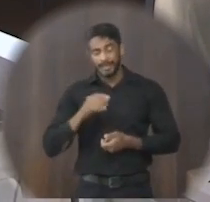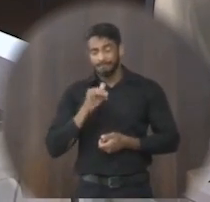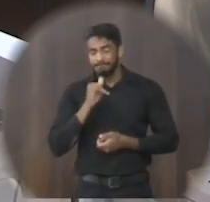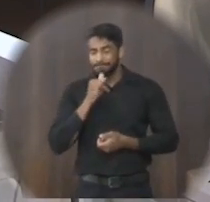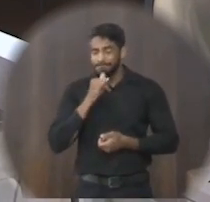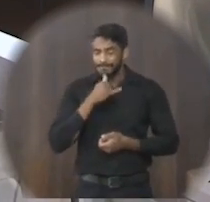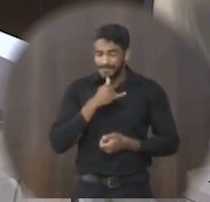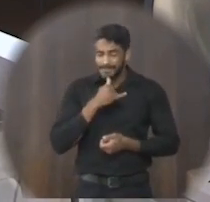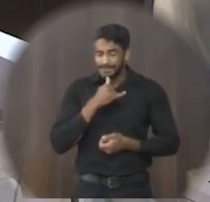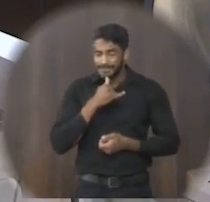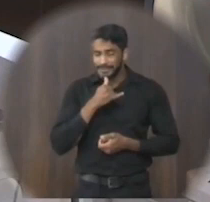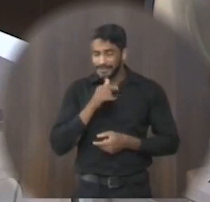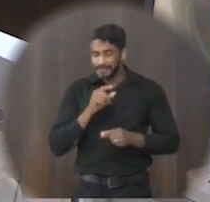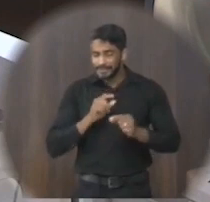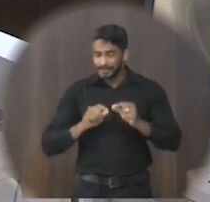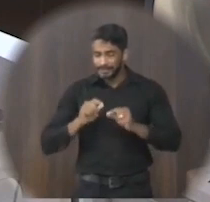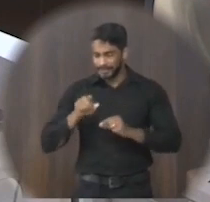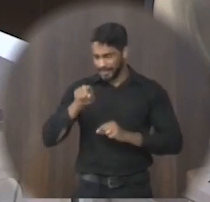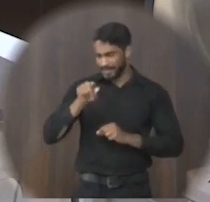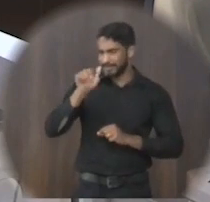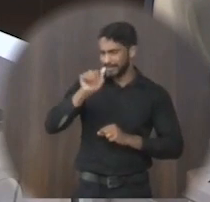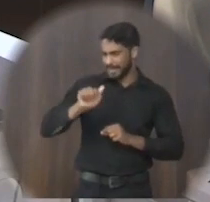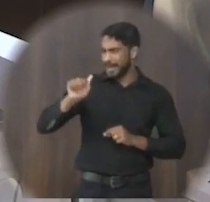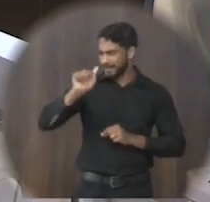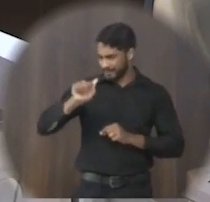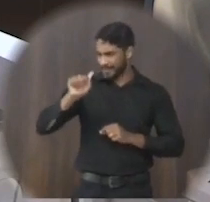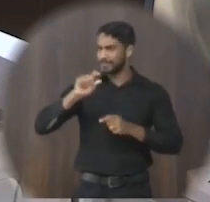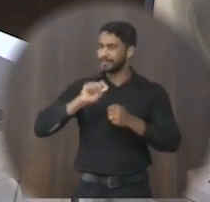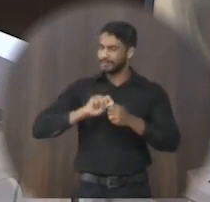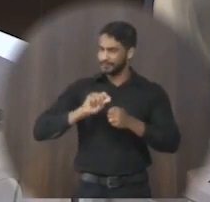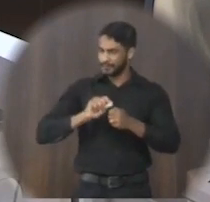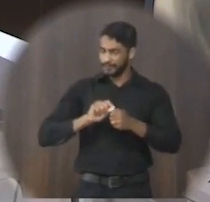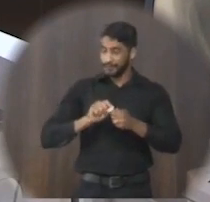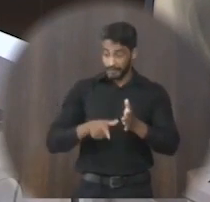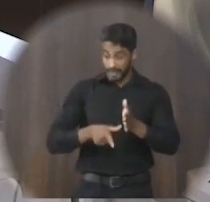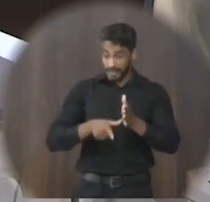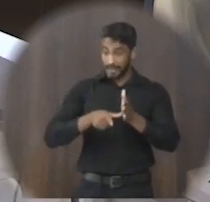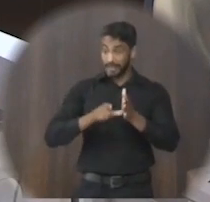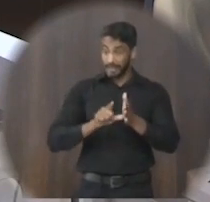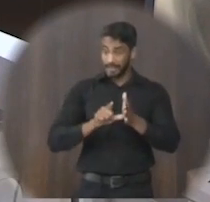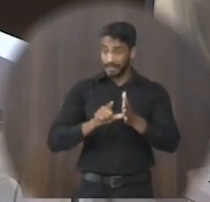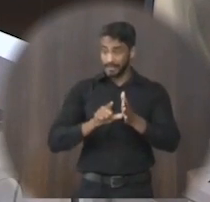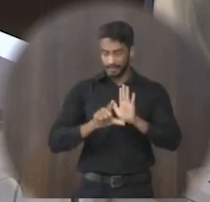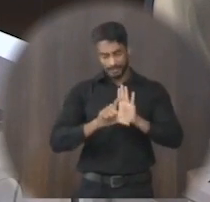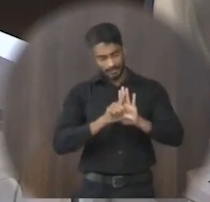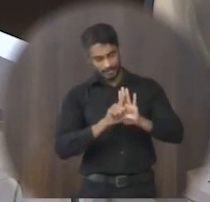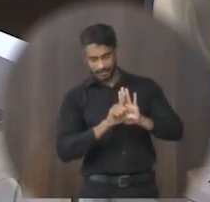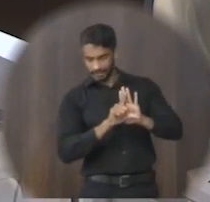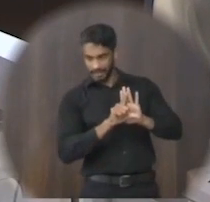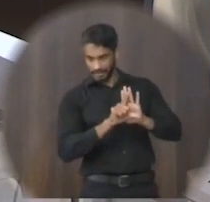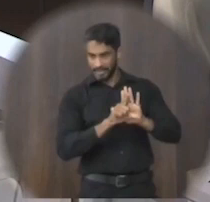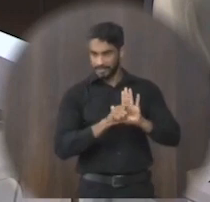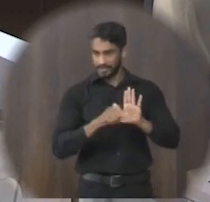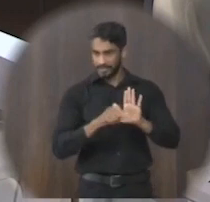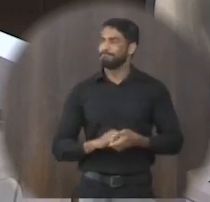que eu tenho certeza que essa associação foi feita, né? Antes de questões legais, a gente tem que levar a humanidade.